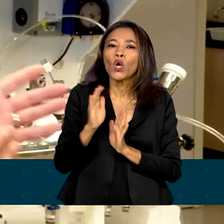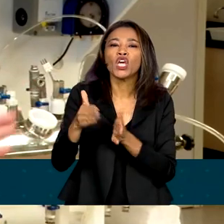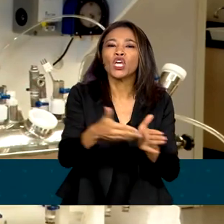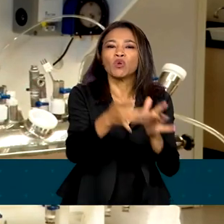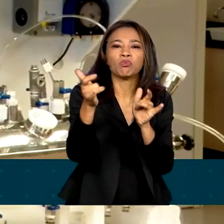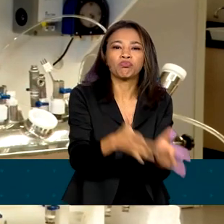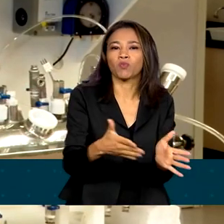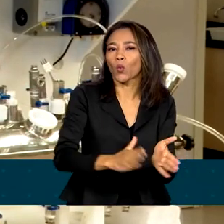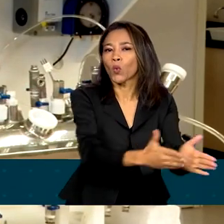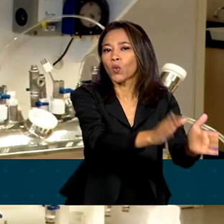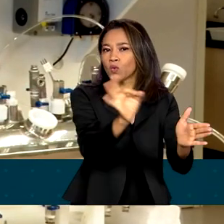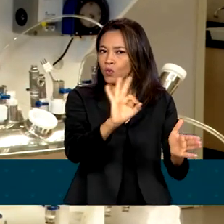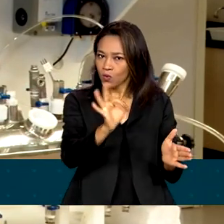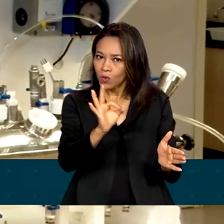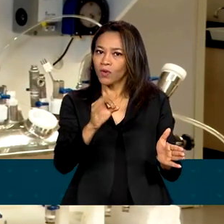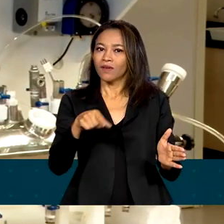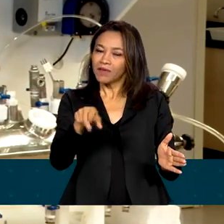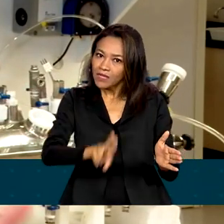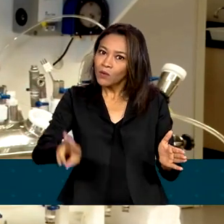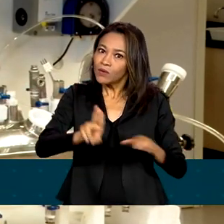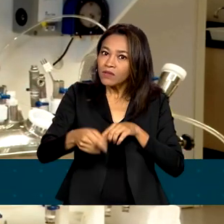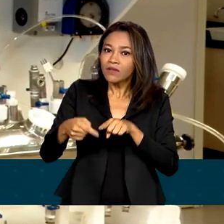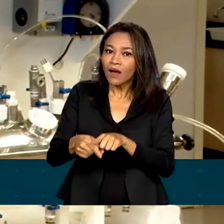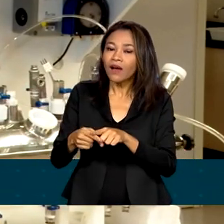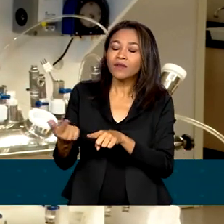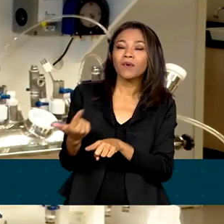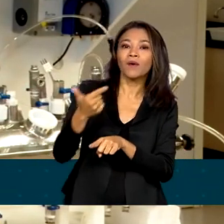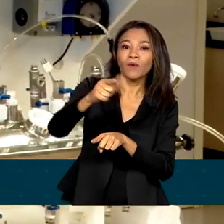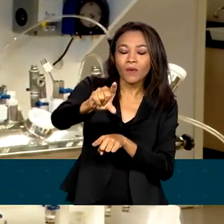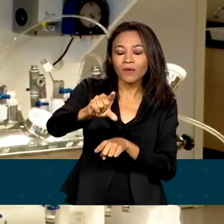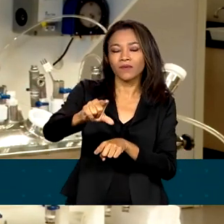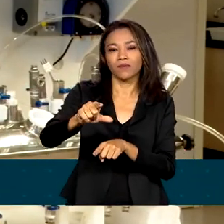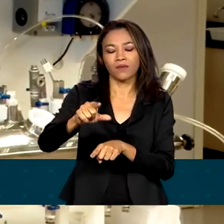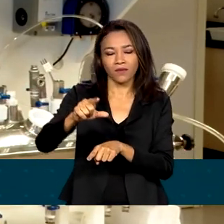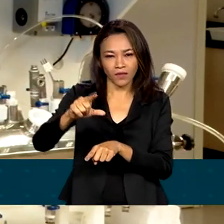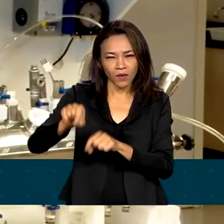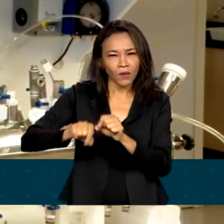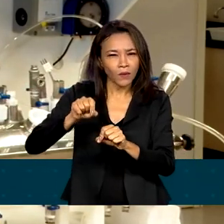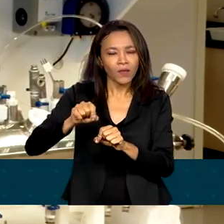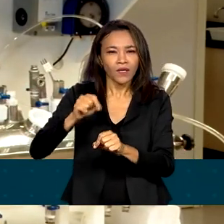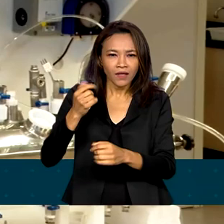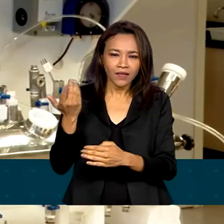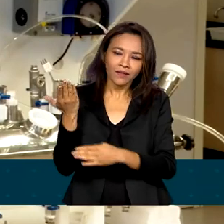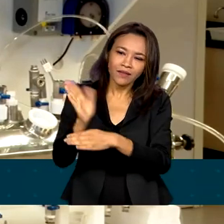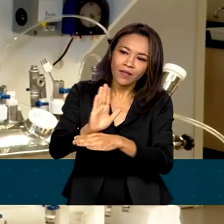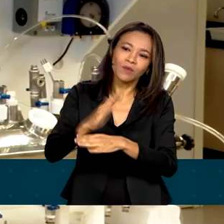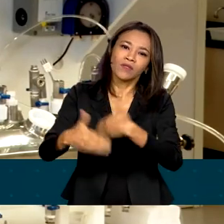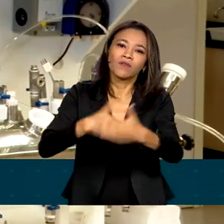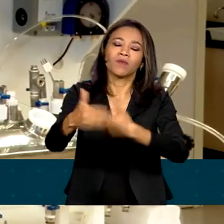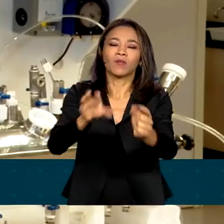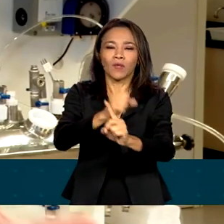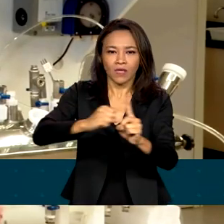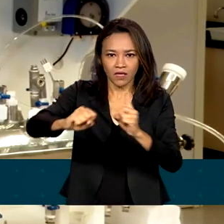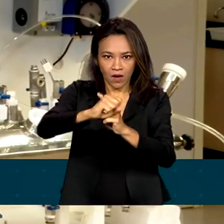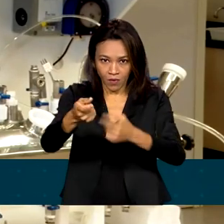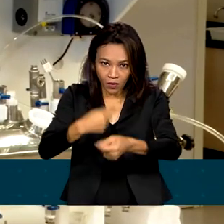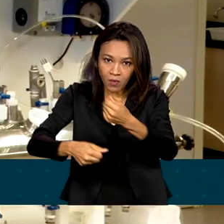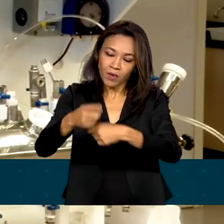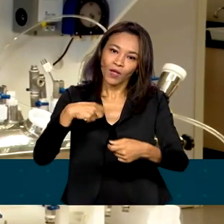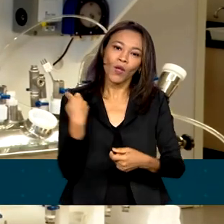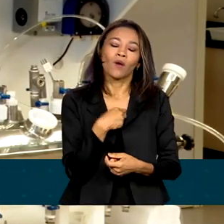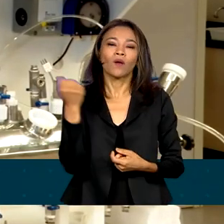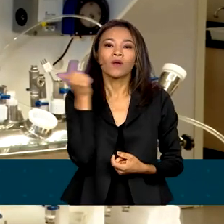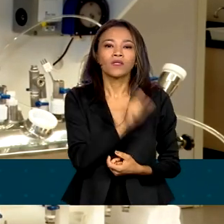consequência, para o próprio reservatório da Itaipu, mas também trazendo um desenvolvimento social e econômico, porque a gente também consegue